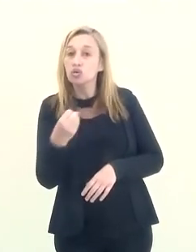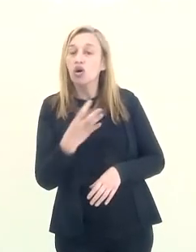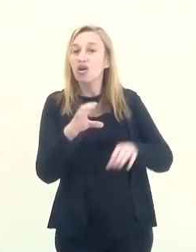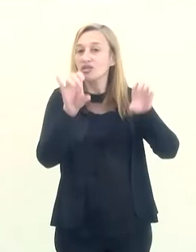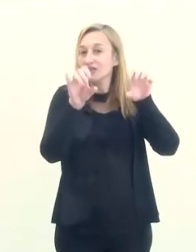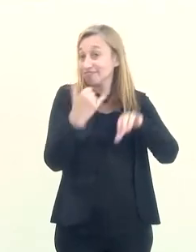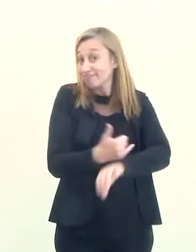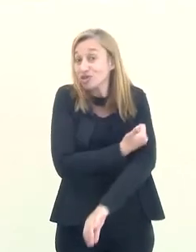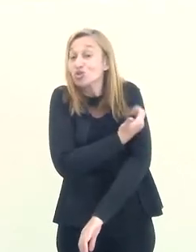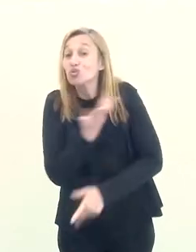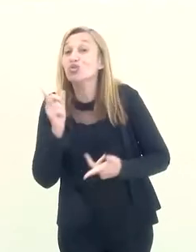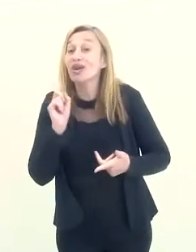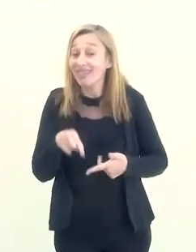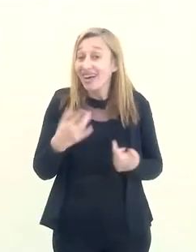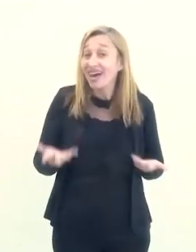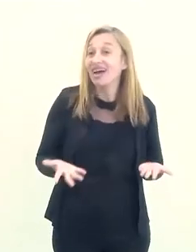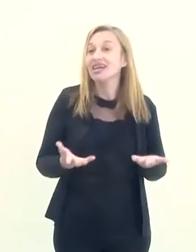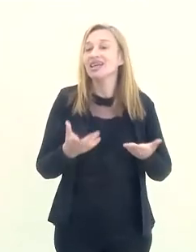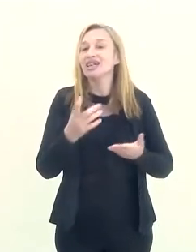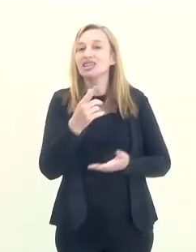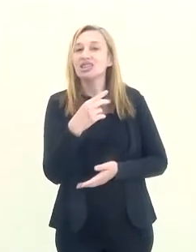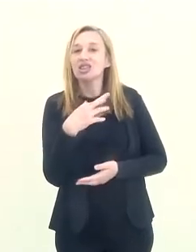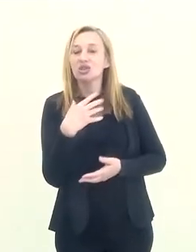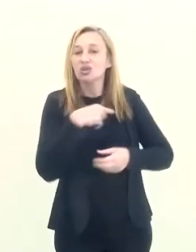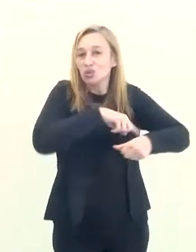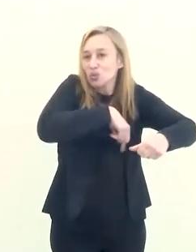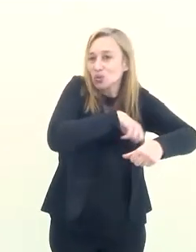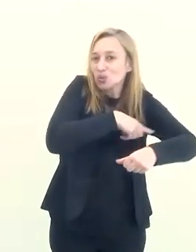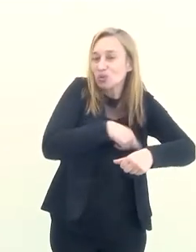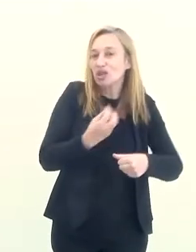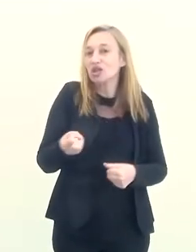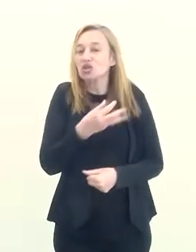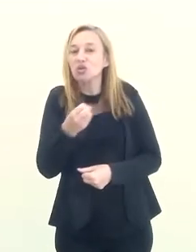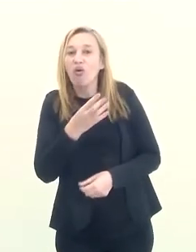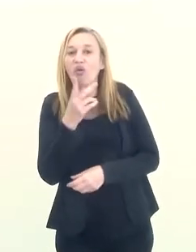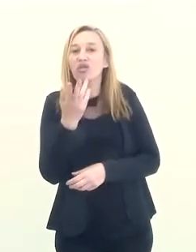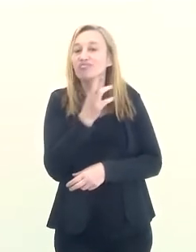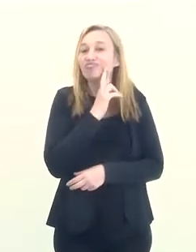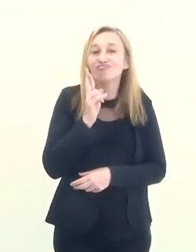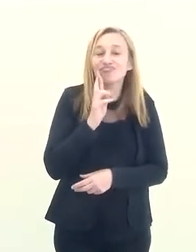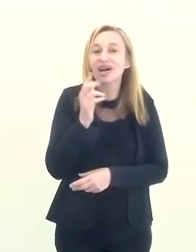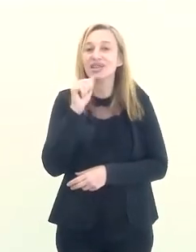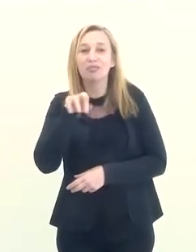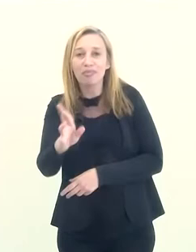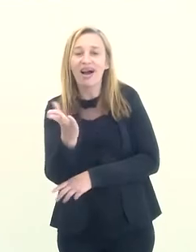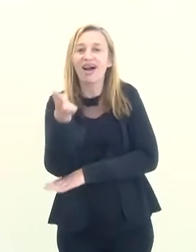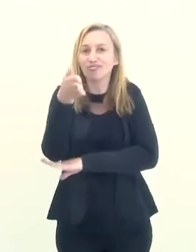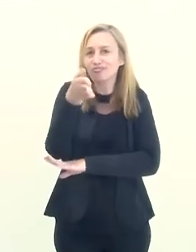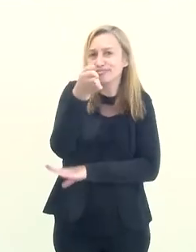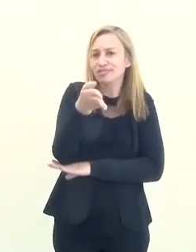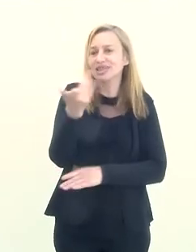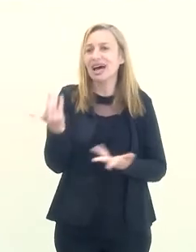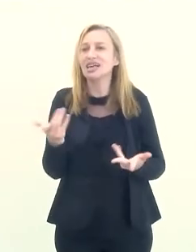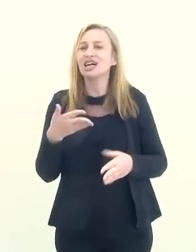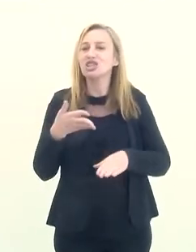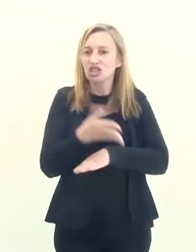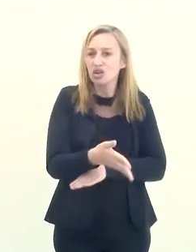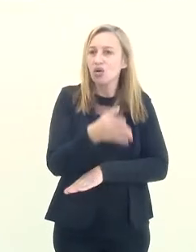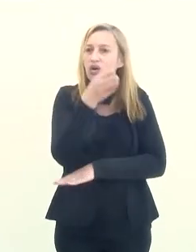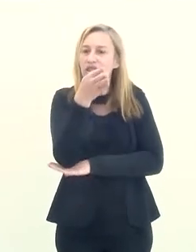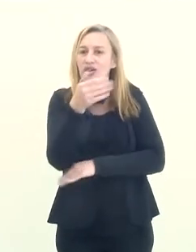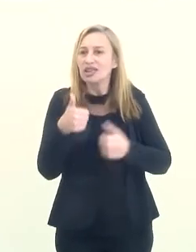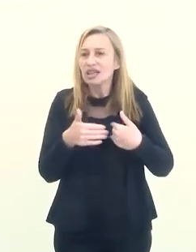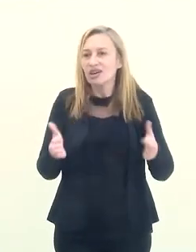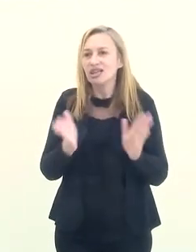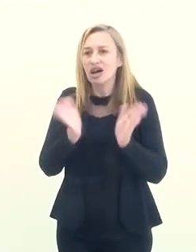de gastronomia, novos bares, restaurantes, pousadas. Já chegou um hotel, foi inaugurado agora,